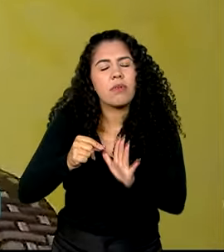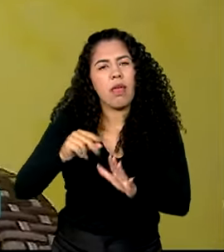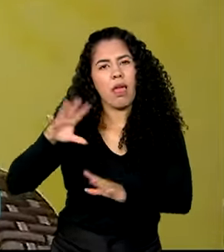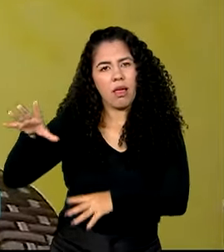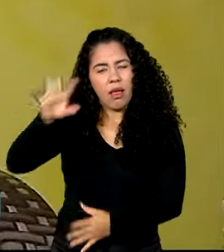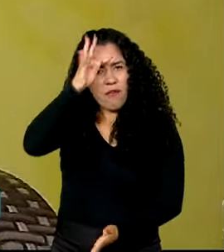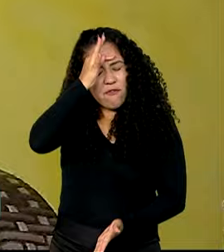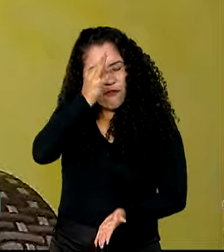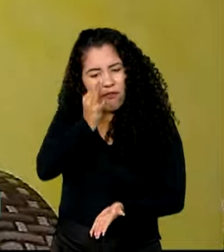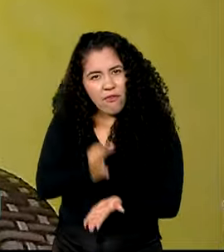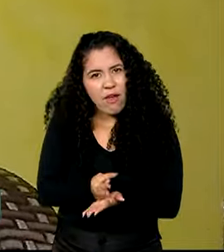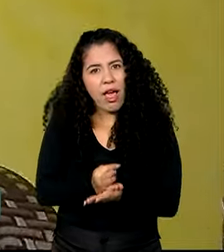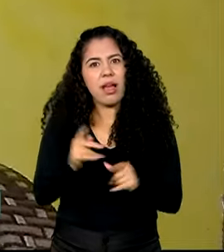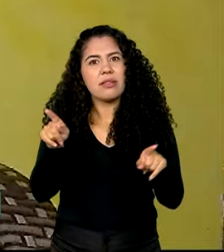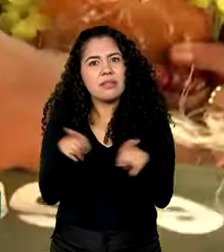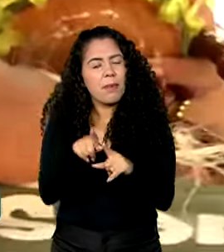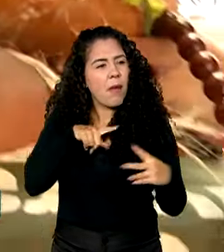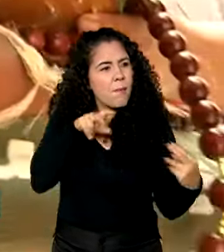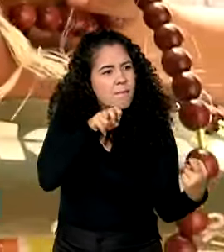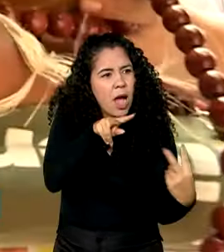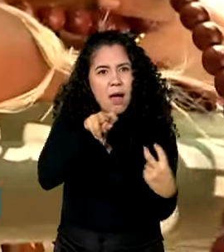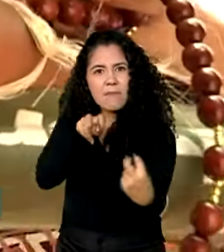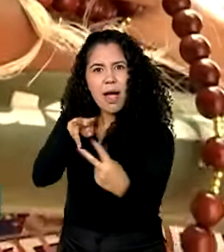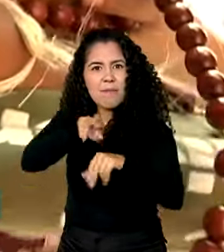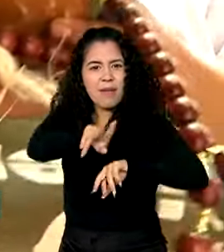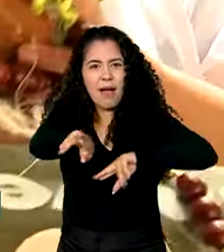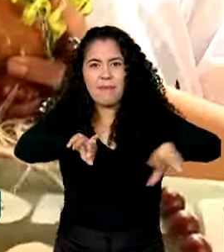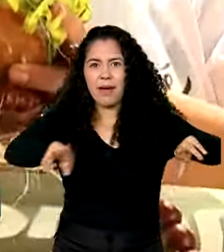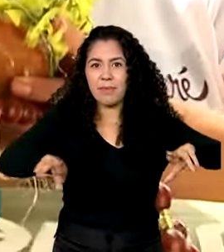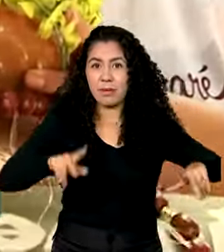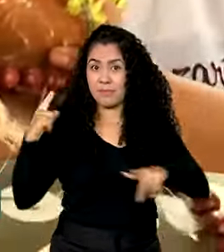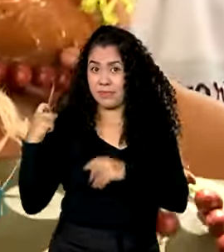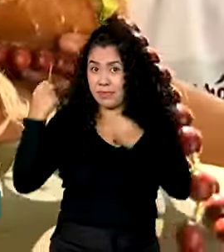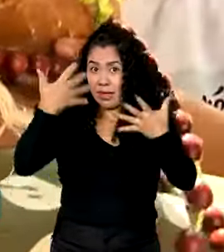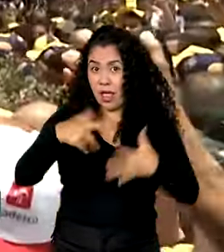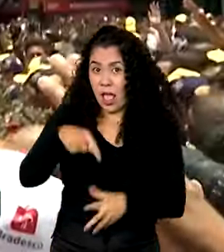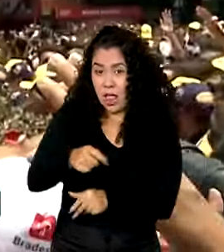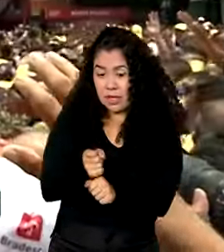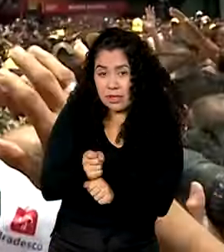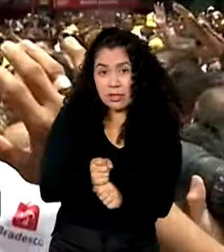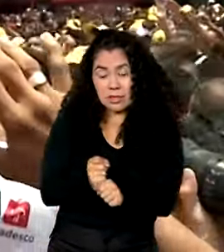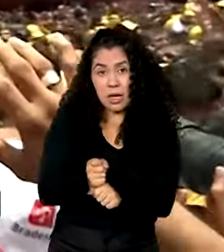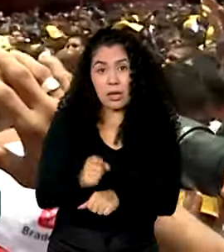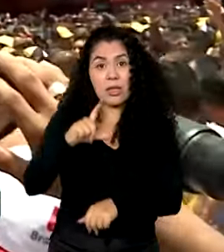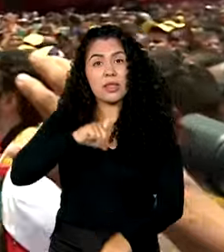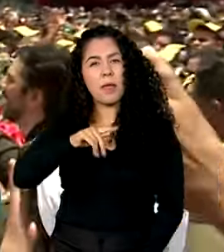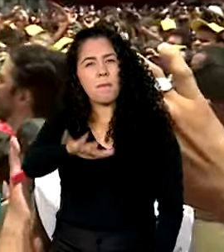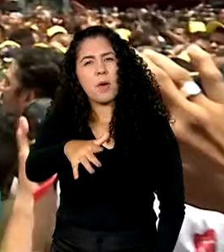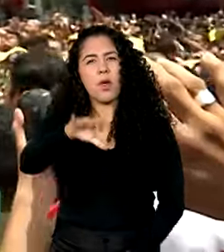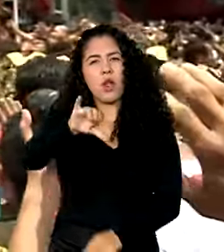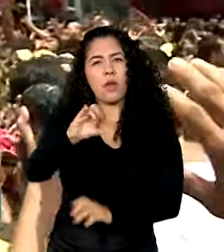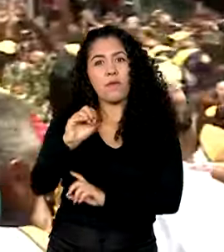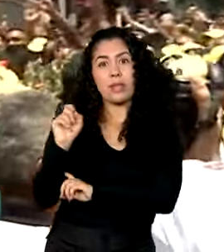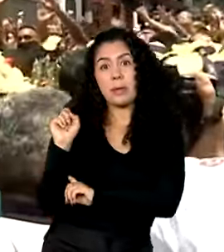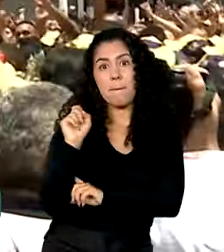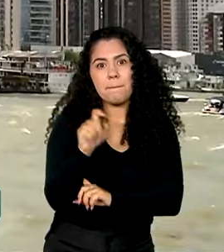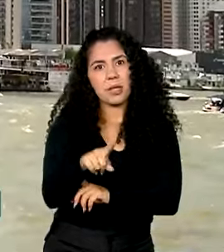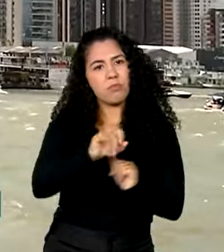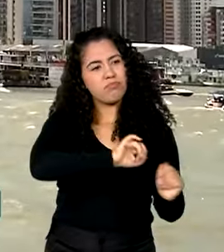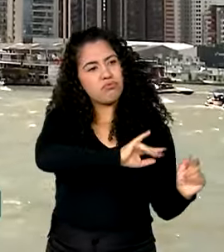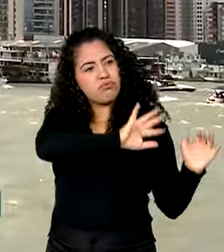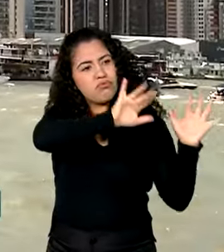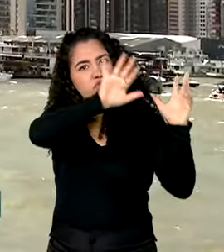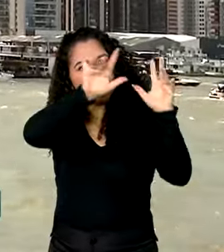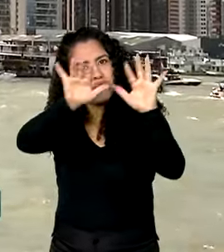é se encontrar com a diversidade. Este ano, são esperados cerca de 90 mil visitantes em Belém para o Sírio.